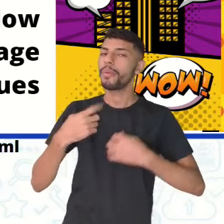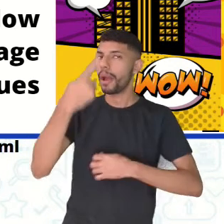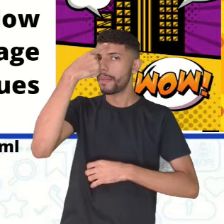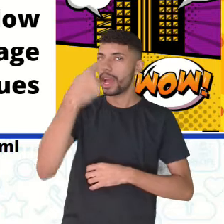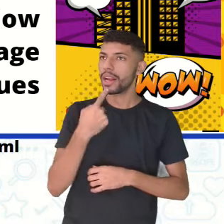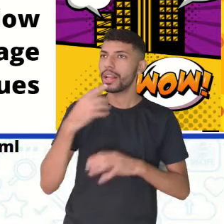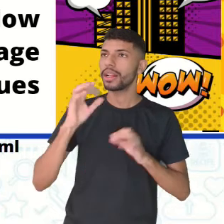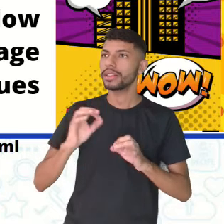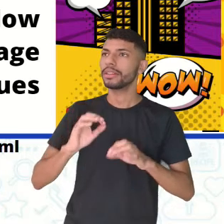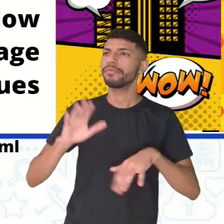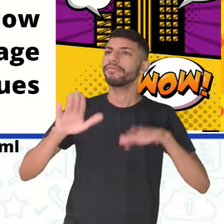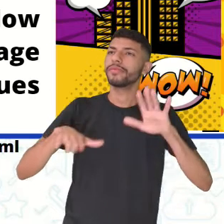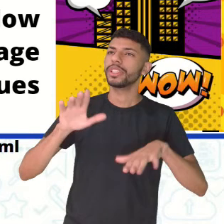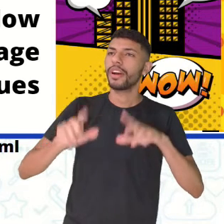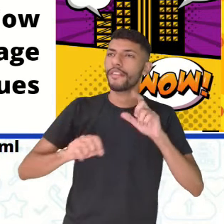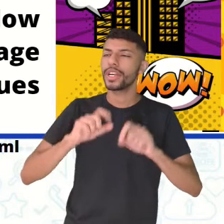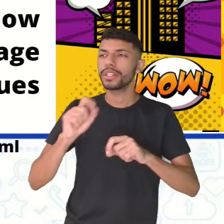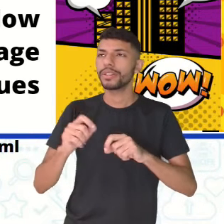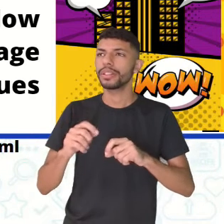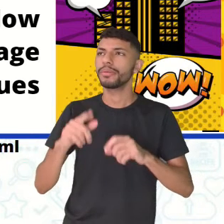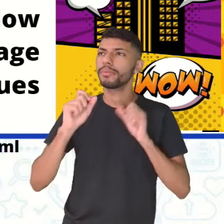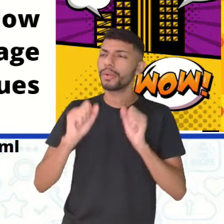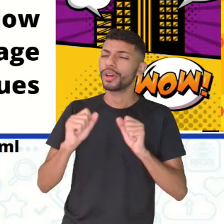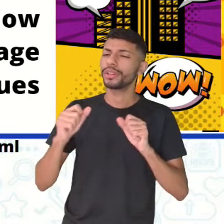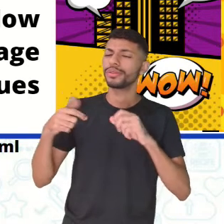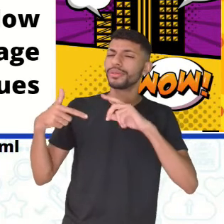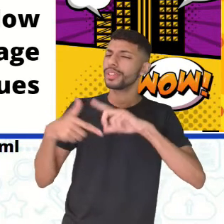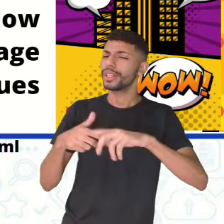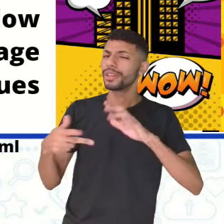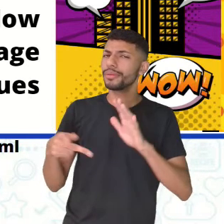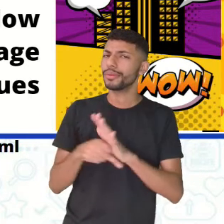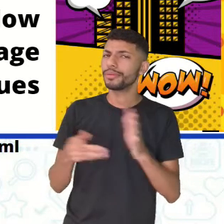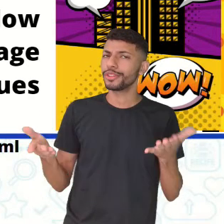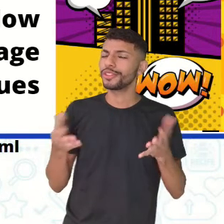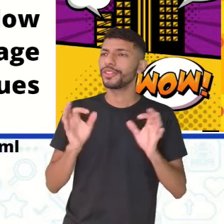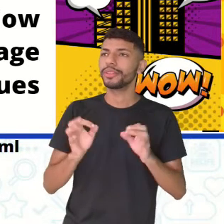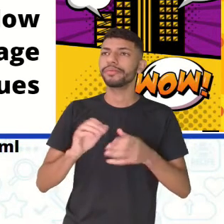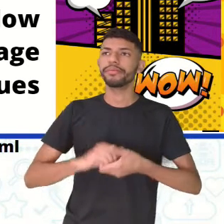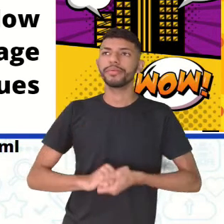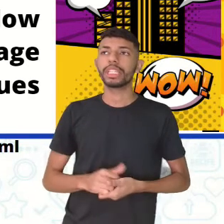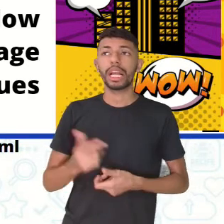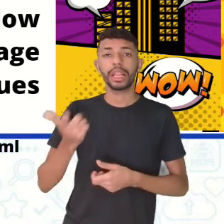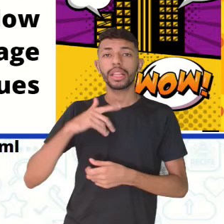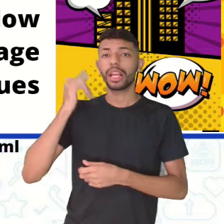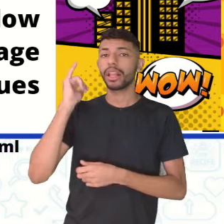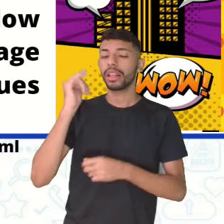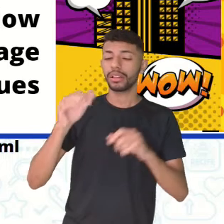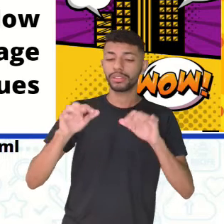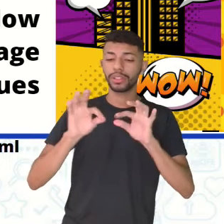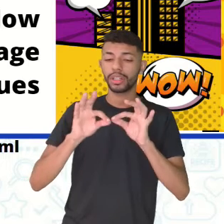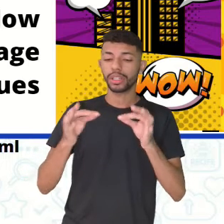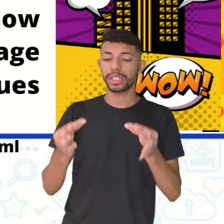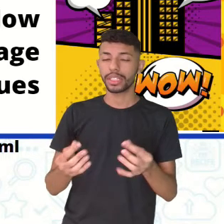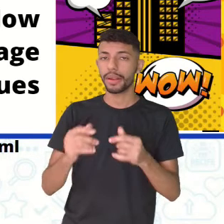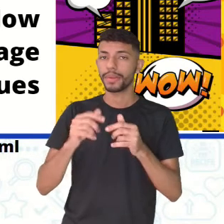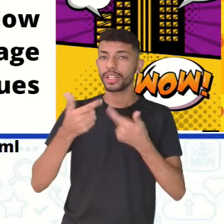a banana de pijamas amarela? Essa narrativa tem linguagem simples e trouxe